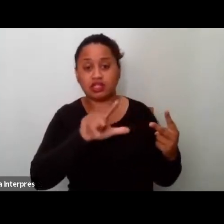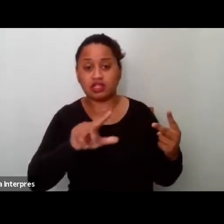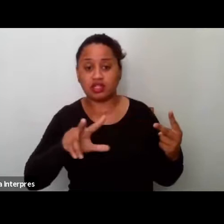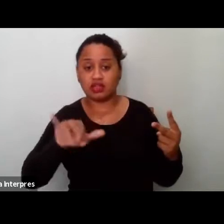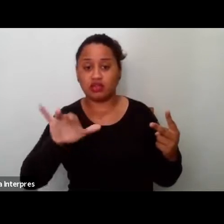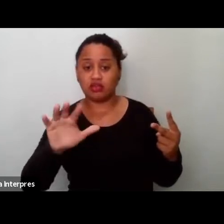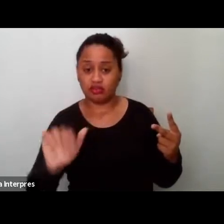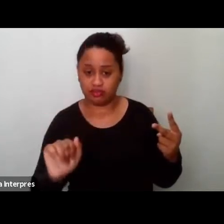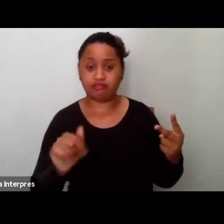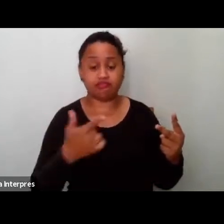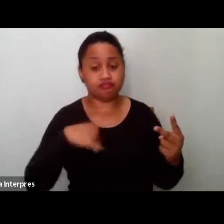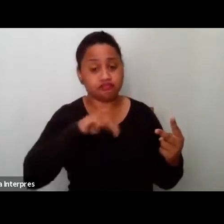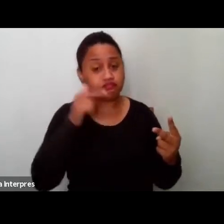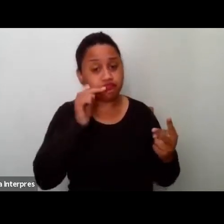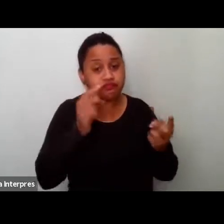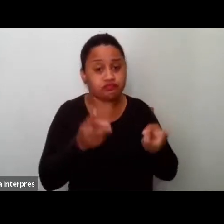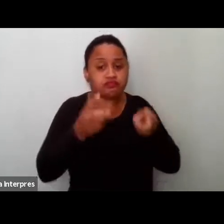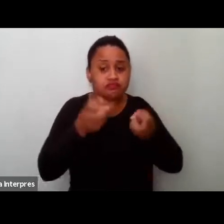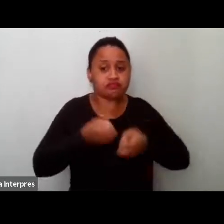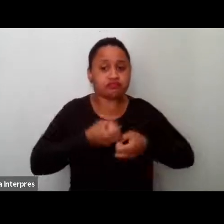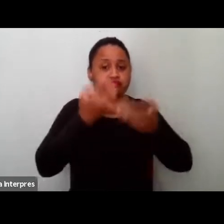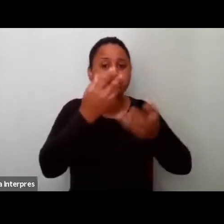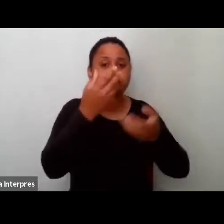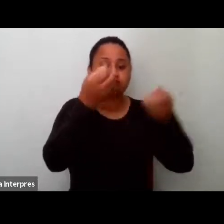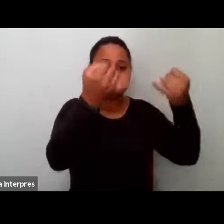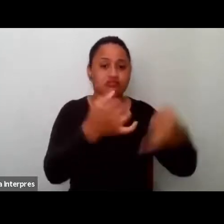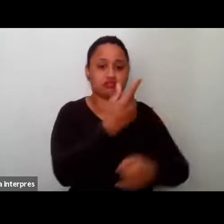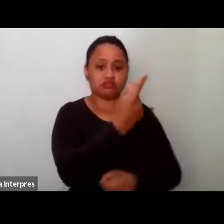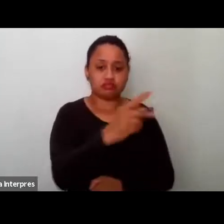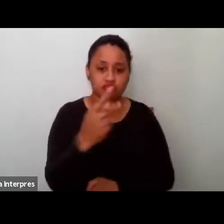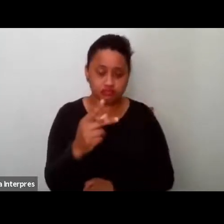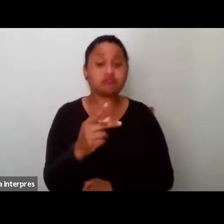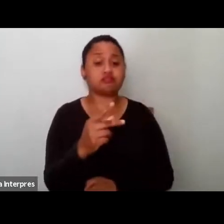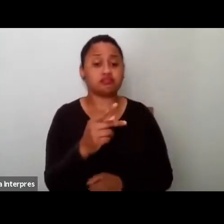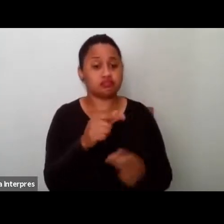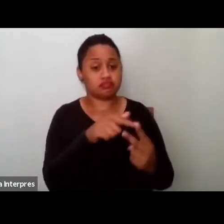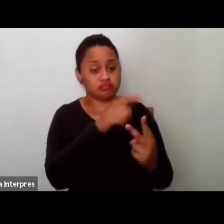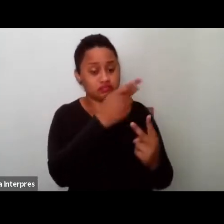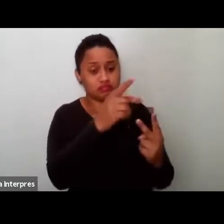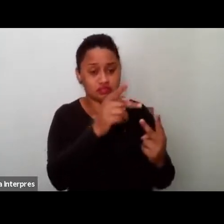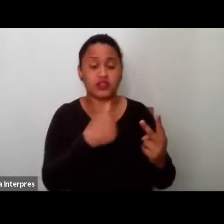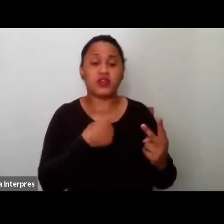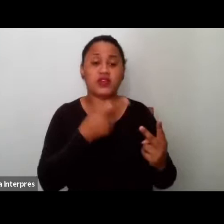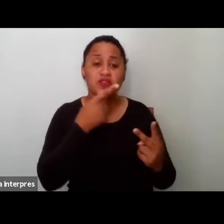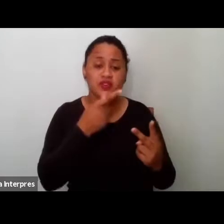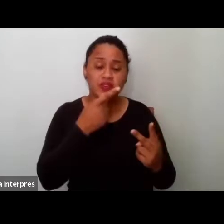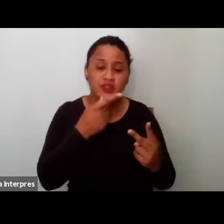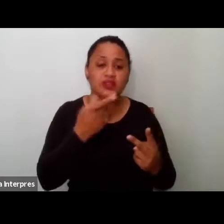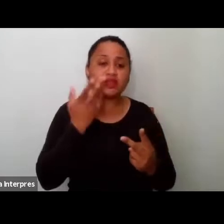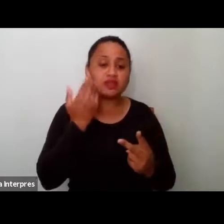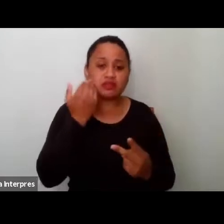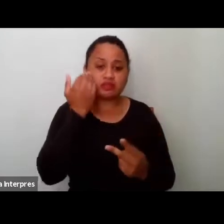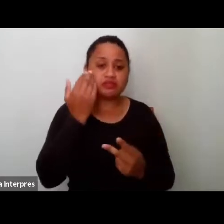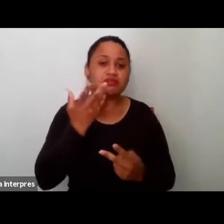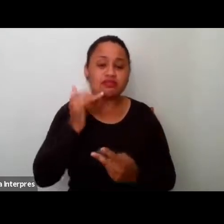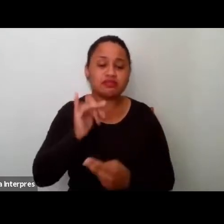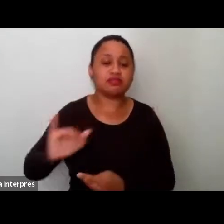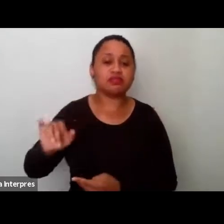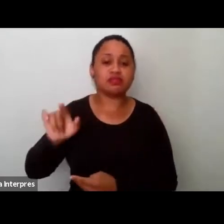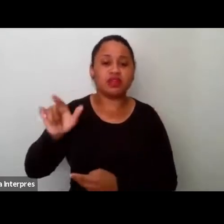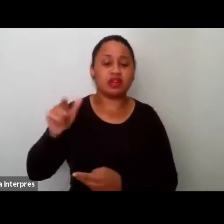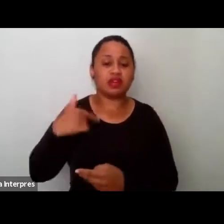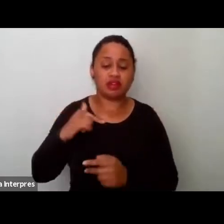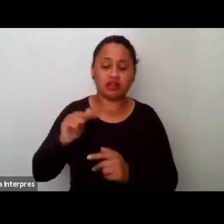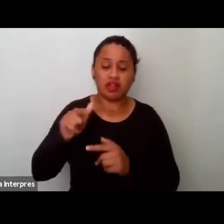na fala, né? Da Silvia, por exemplo, quando as crianças e os adolescentes trouxeram a questão do